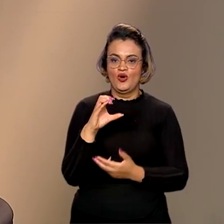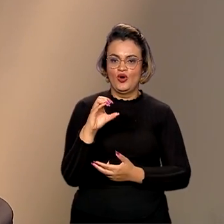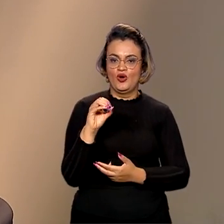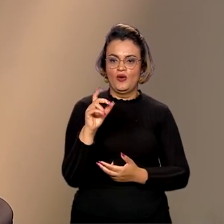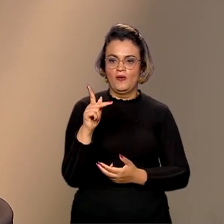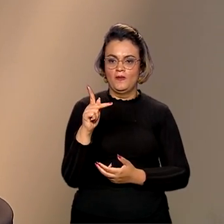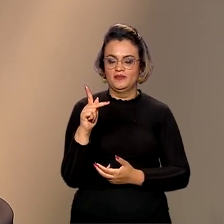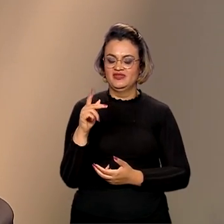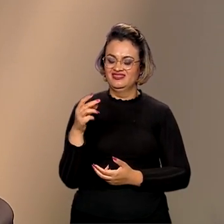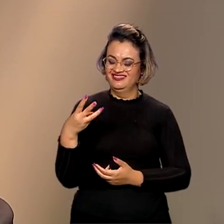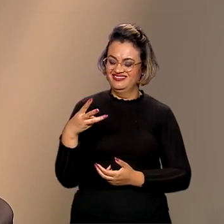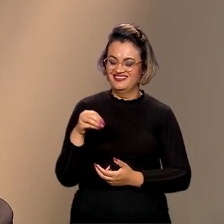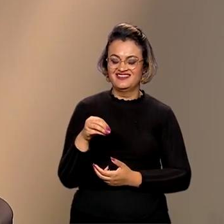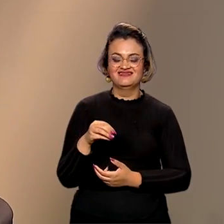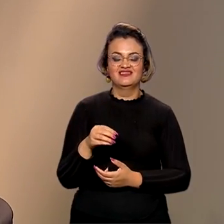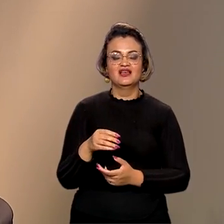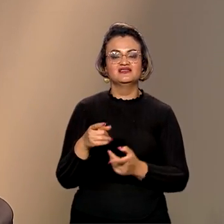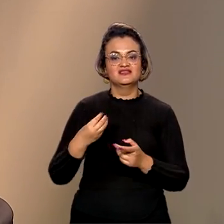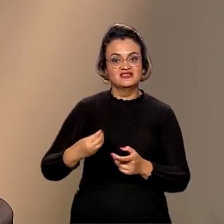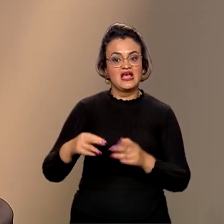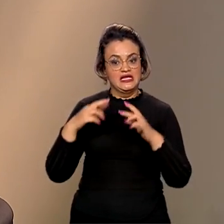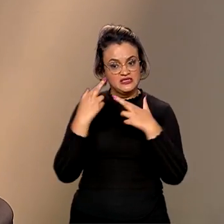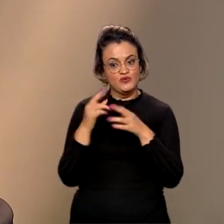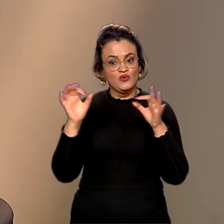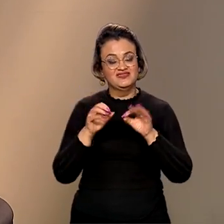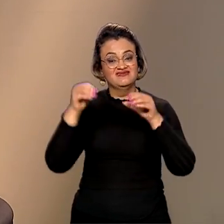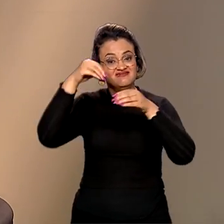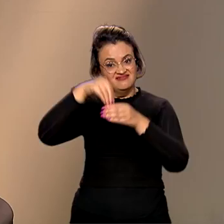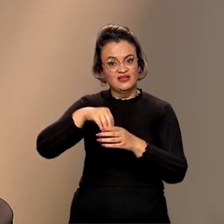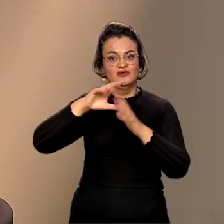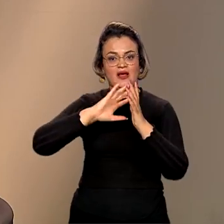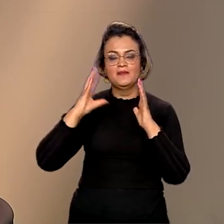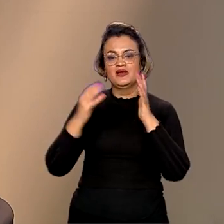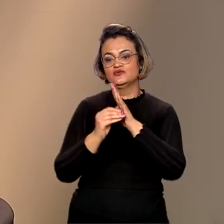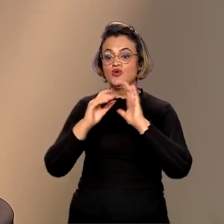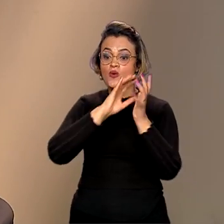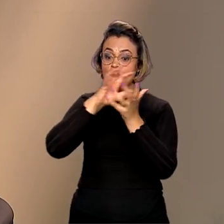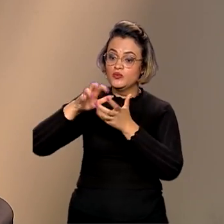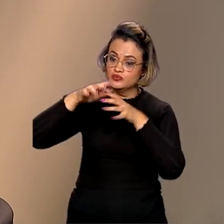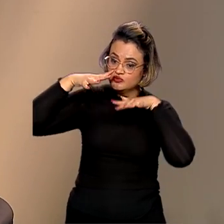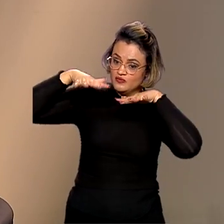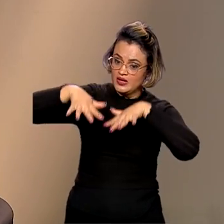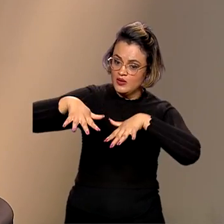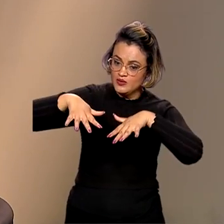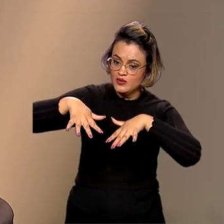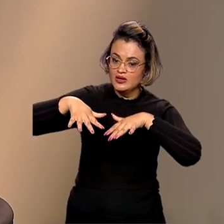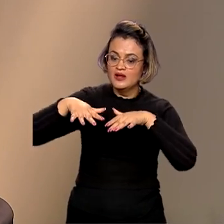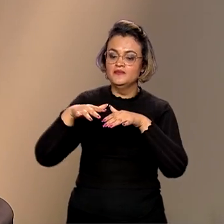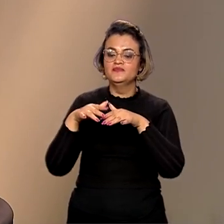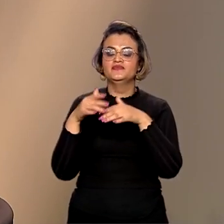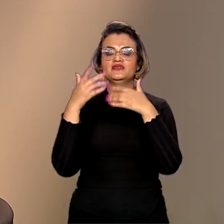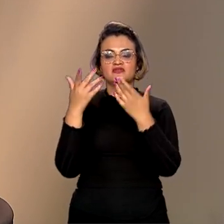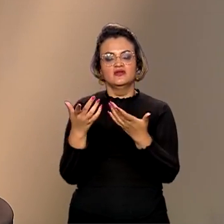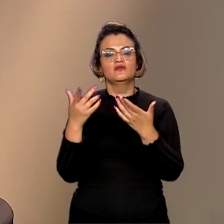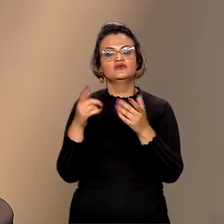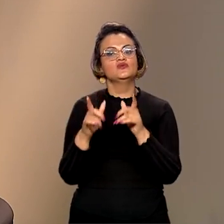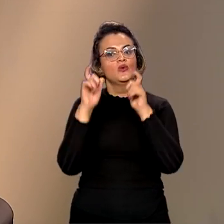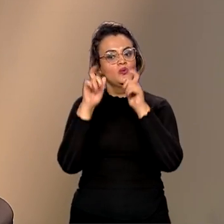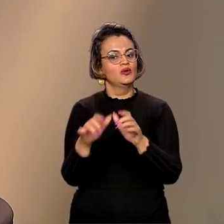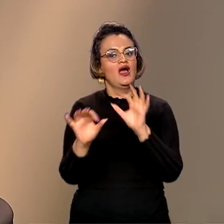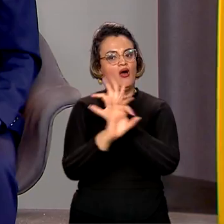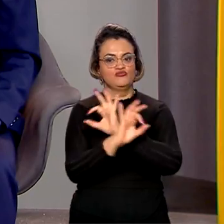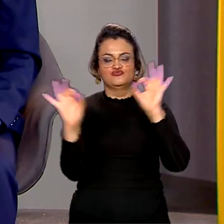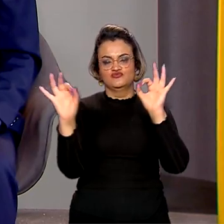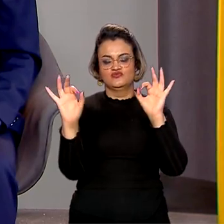Amazônia, né, na Amazônia brasileira, os olhos do mundo vão estar voltados para cá. Então, acho que é o momento ideal